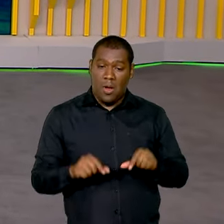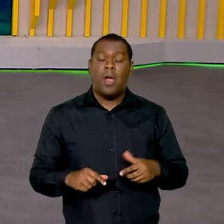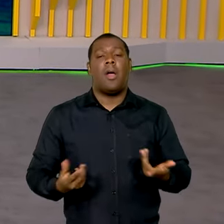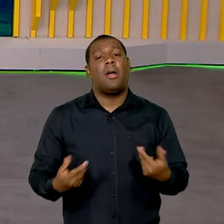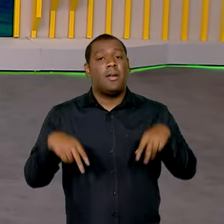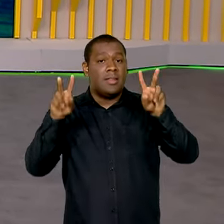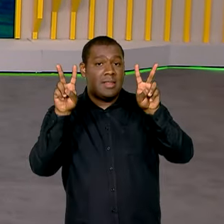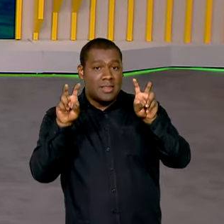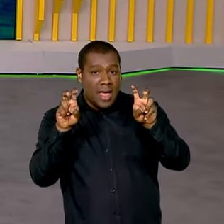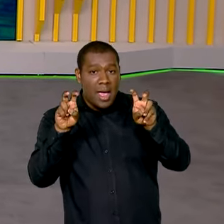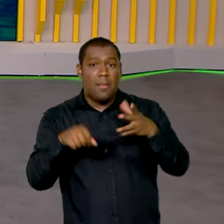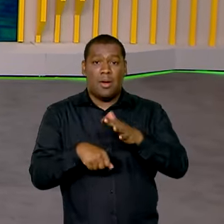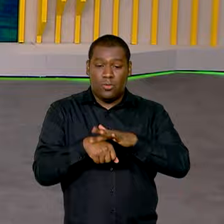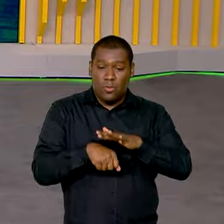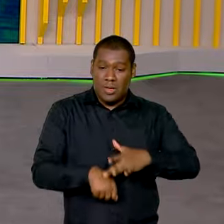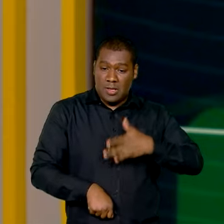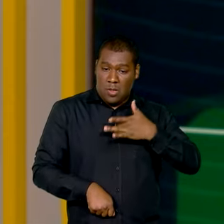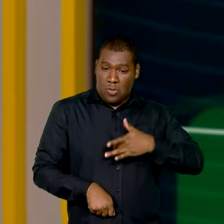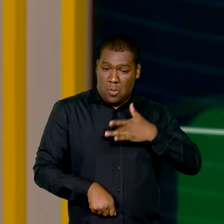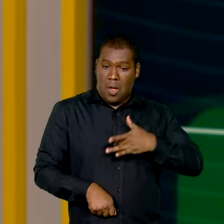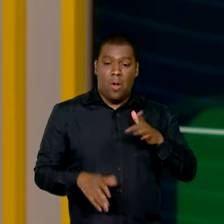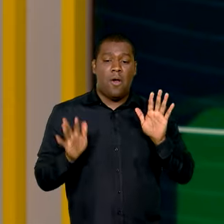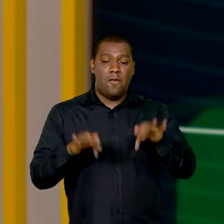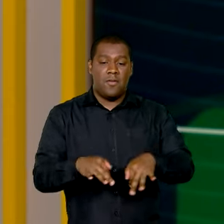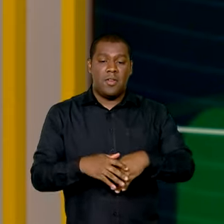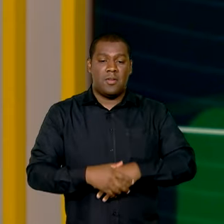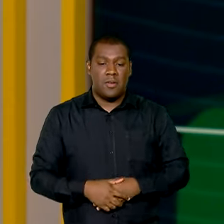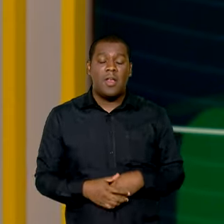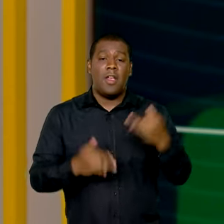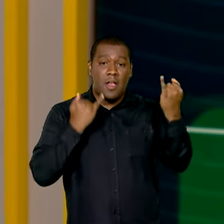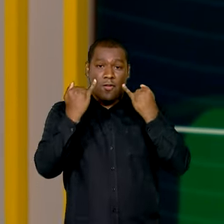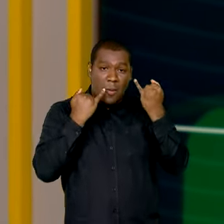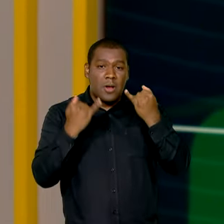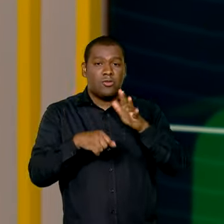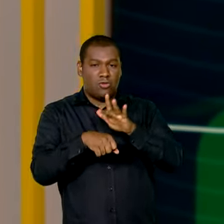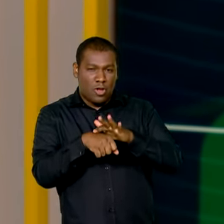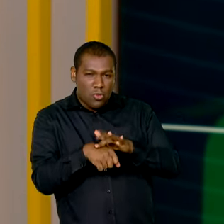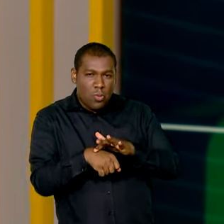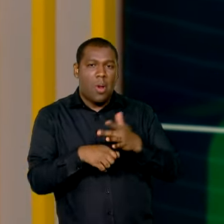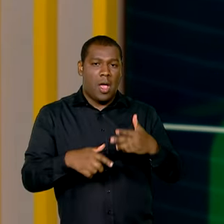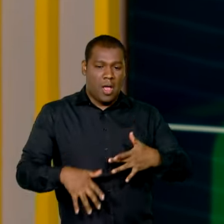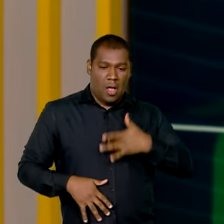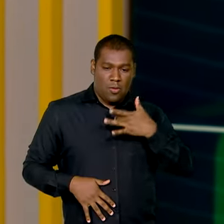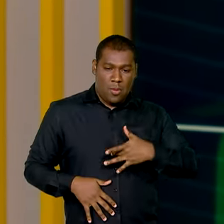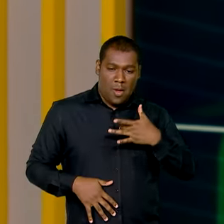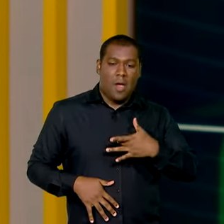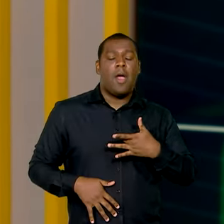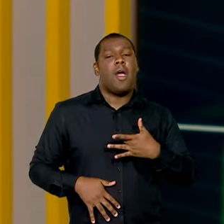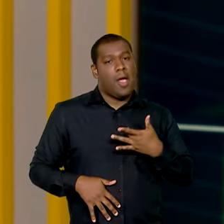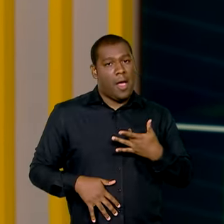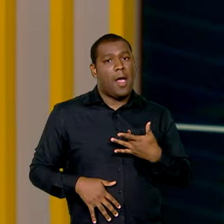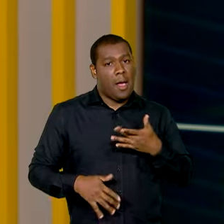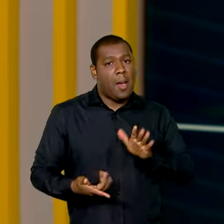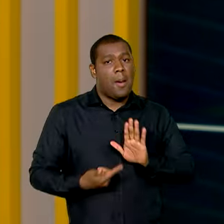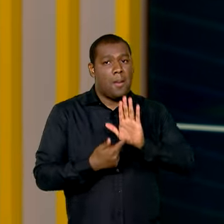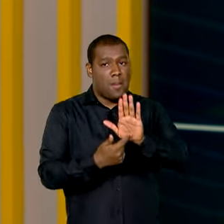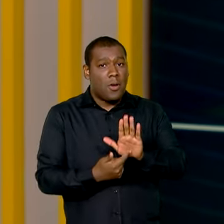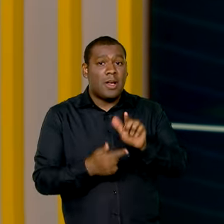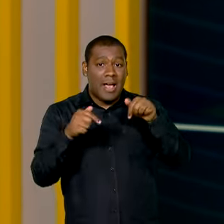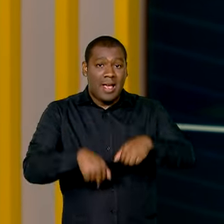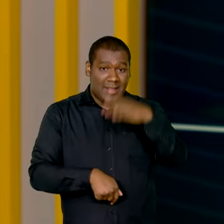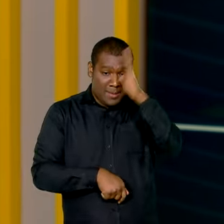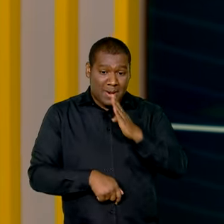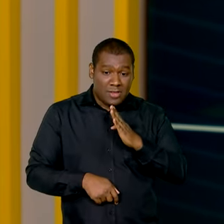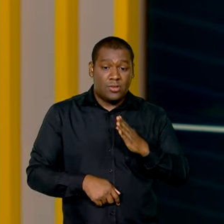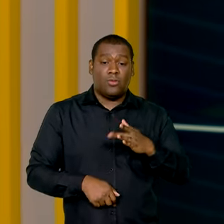deixe ela parar você. Os dados sobre a doença também foram apresentados e revelam redução do número de casos no